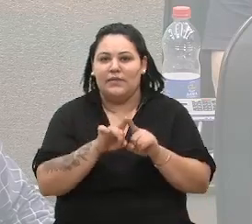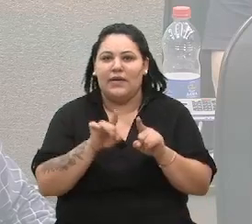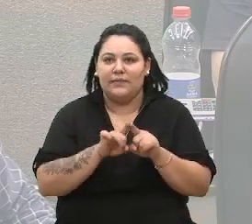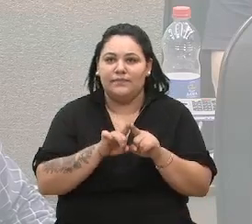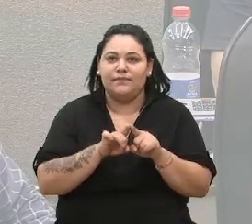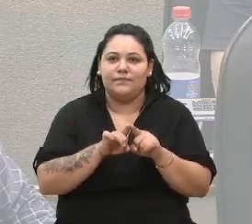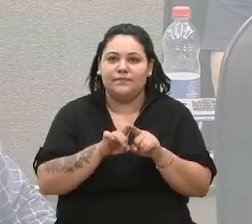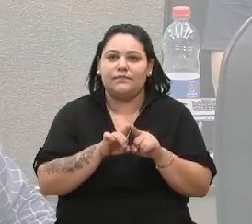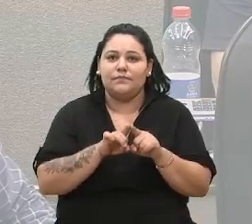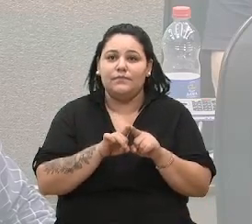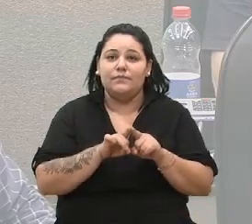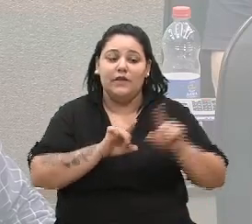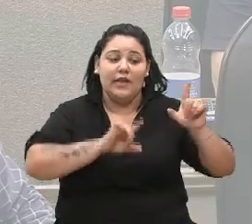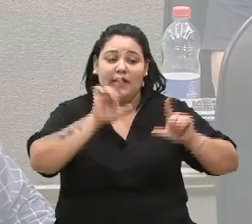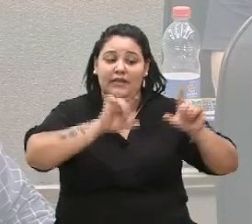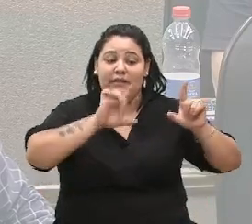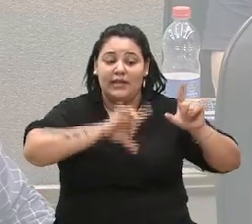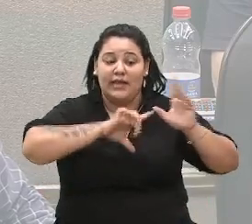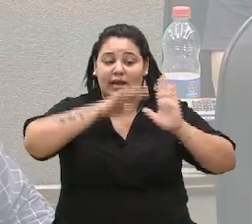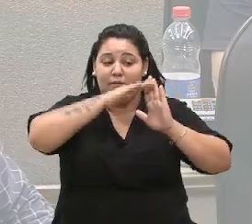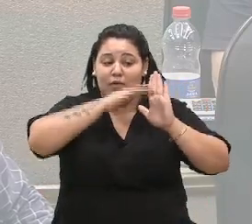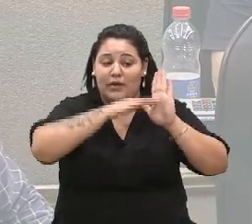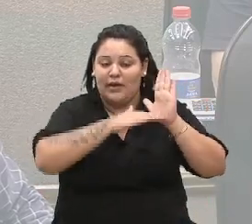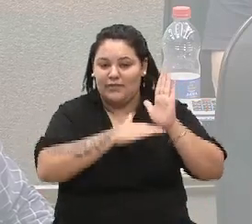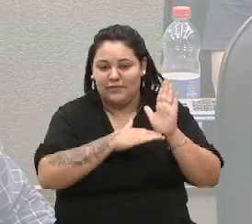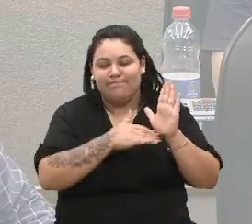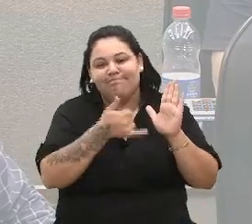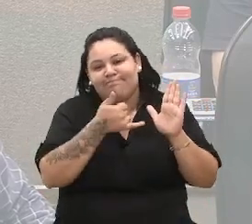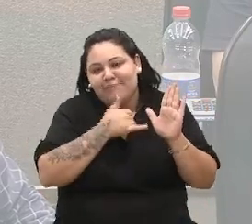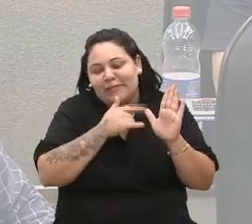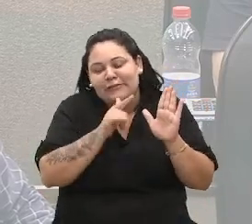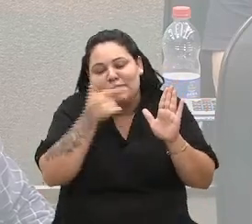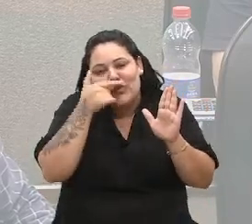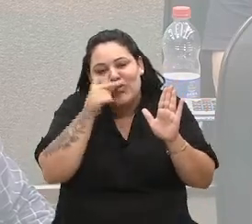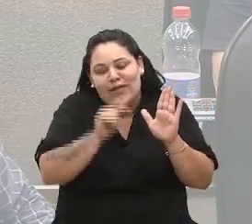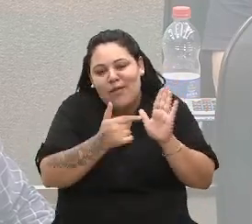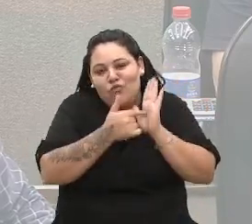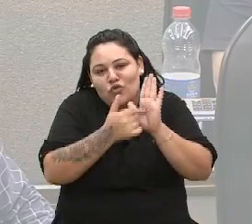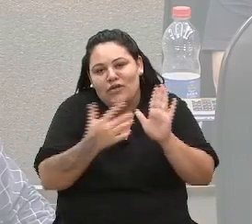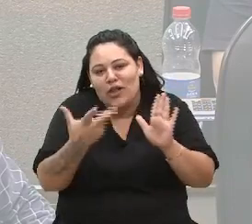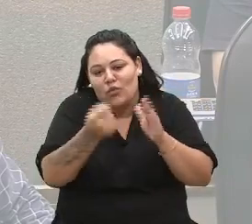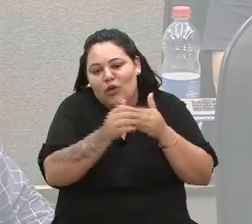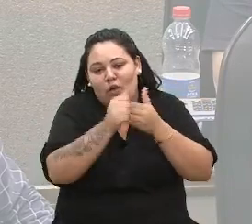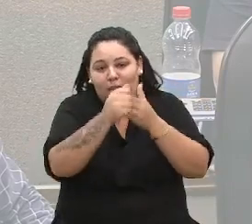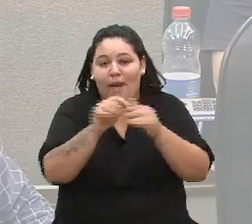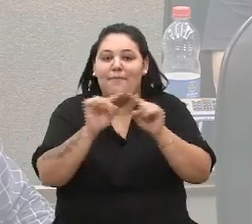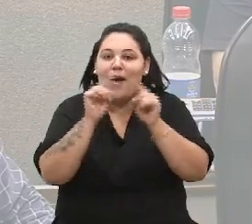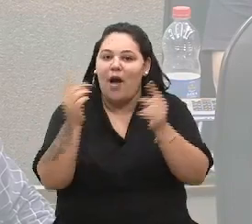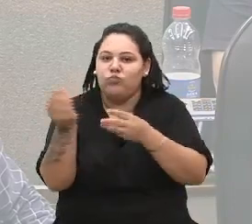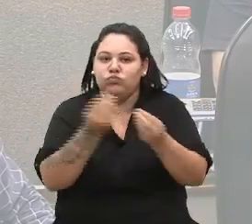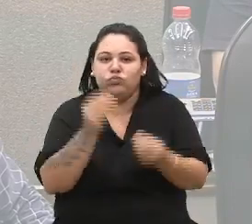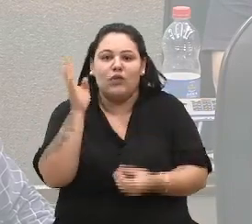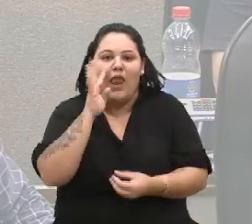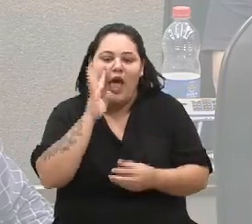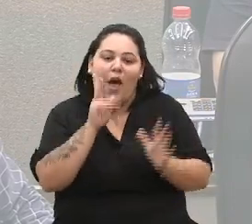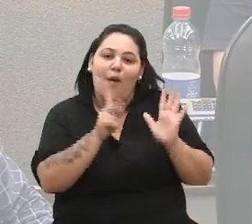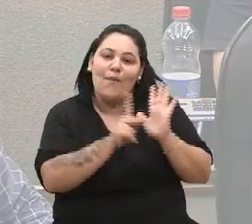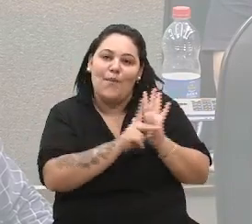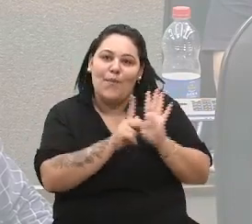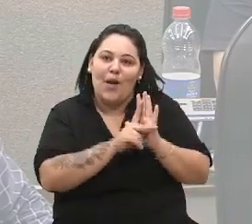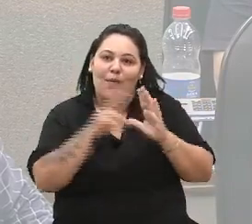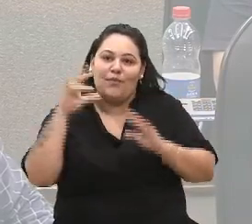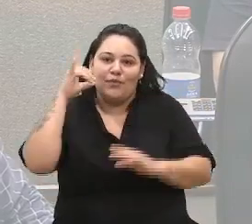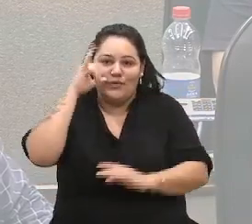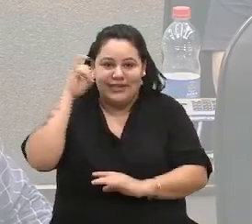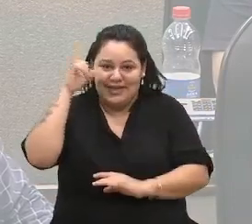das TVs têm suas programações, infelizmente não conseguem acompanhar, mas foi muito bacana, o próprio Instagram, o